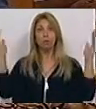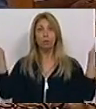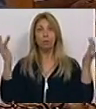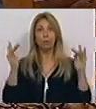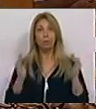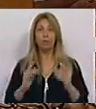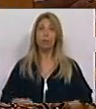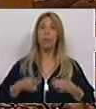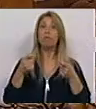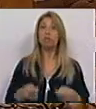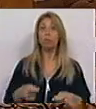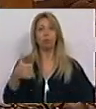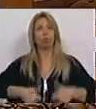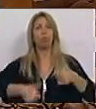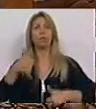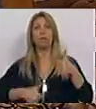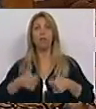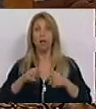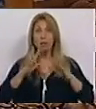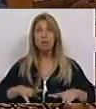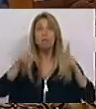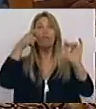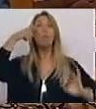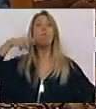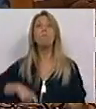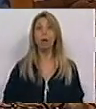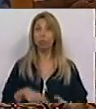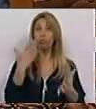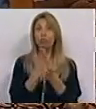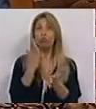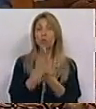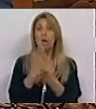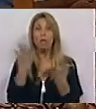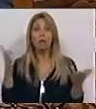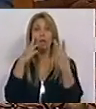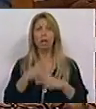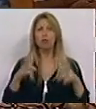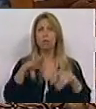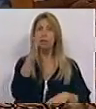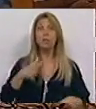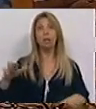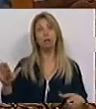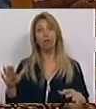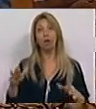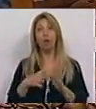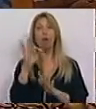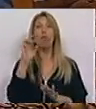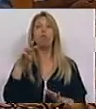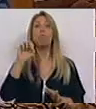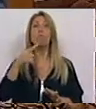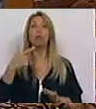O investimento, a competitividade, o desenvolvimento humano, a escolaridade, a investigação científica, o fomento cultural.